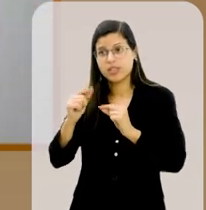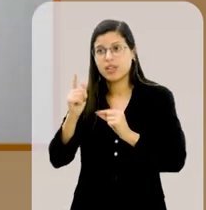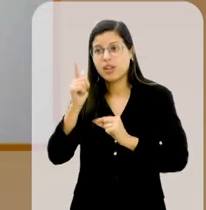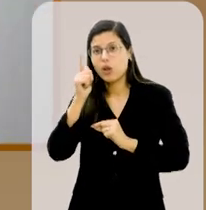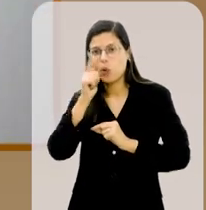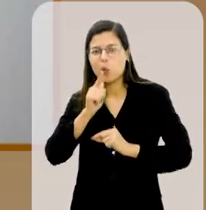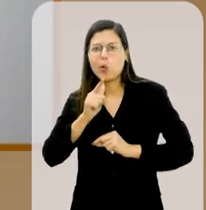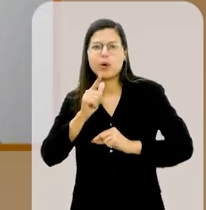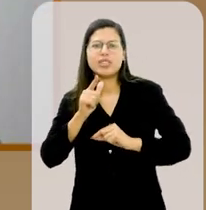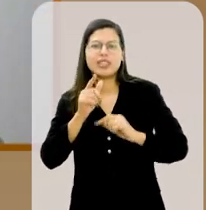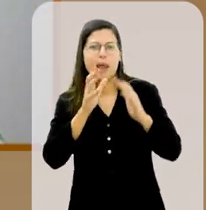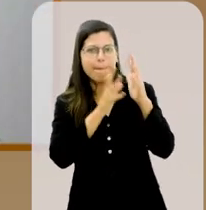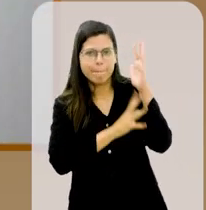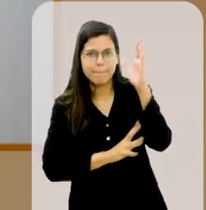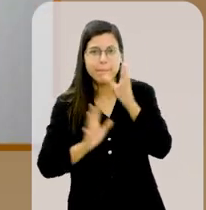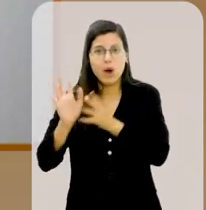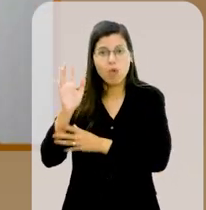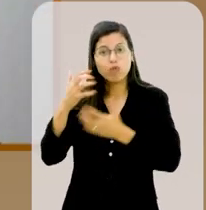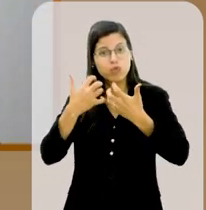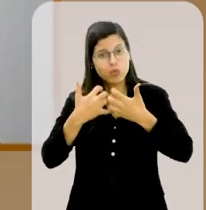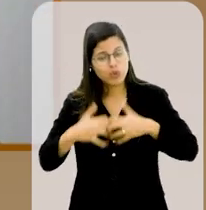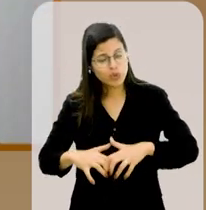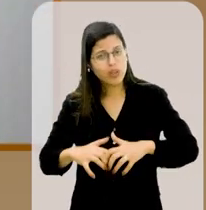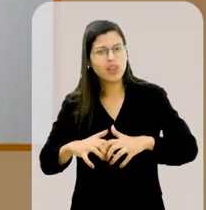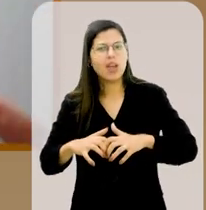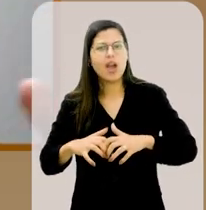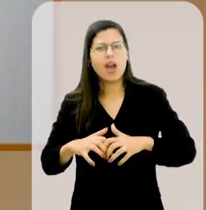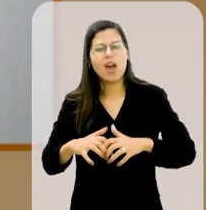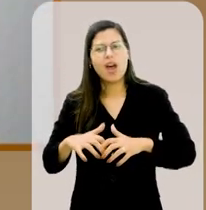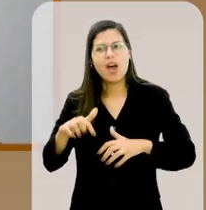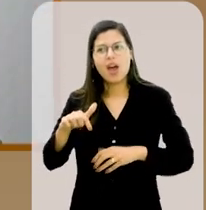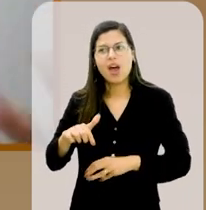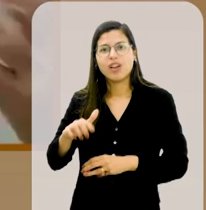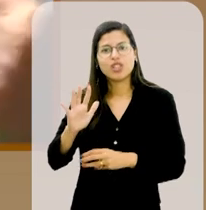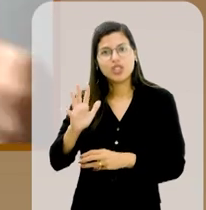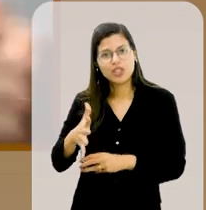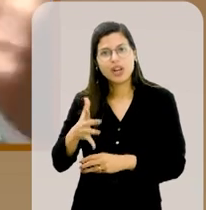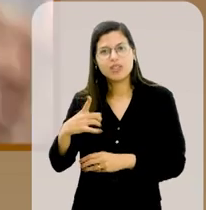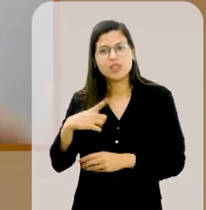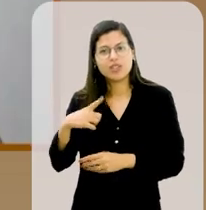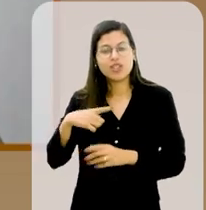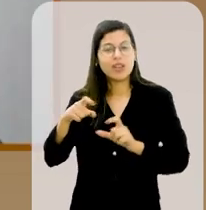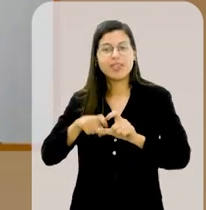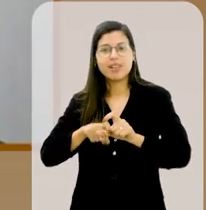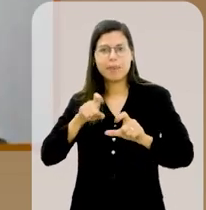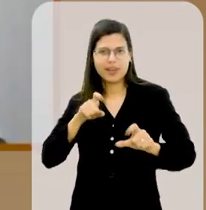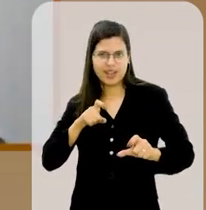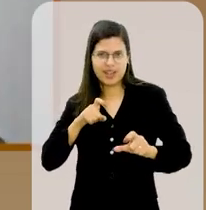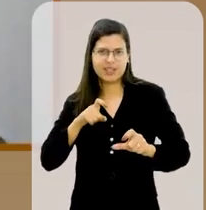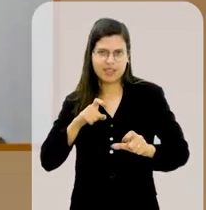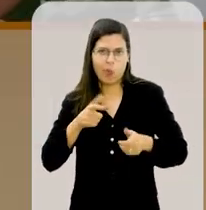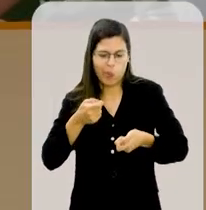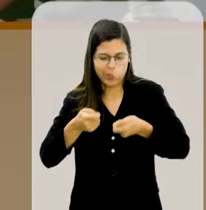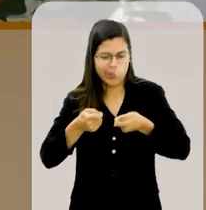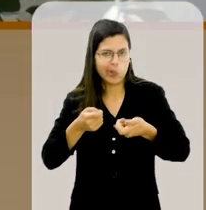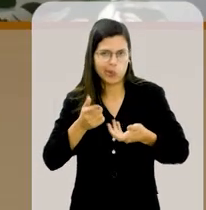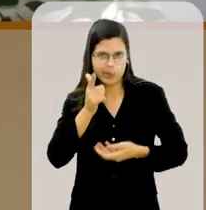com meus membros superiores funcionando de uma maneira que já me dava uma certa independência.